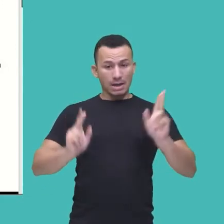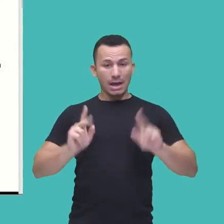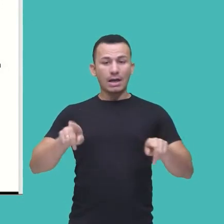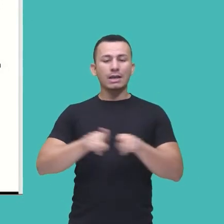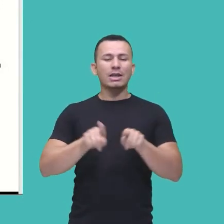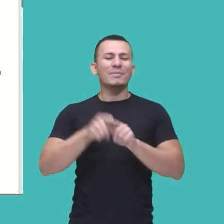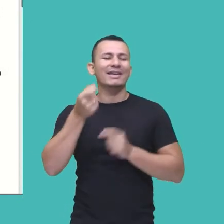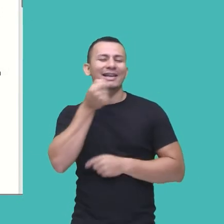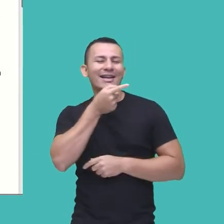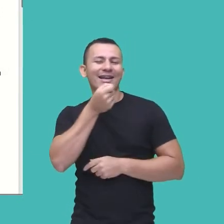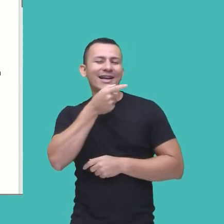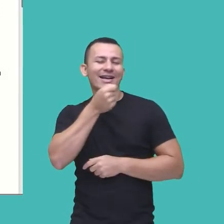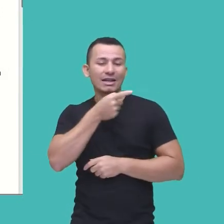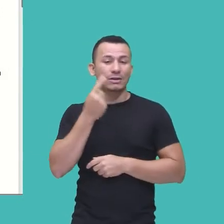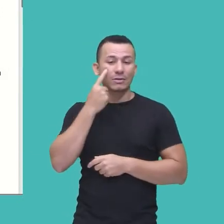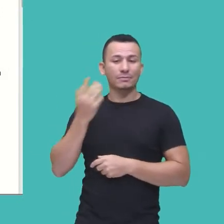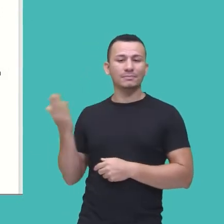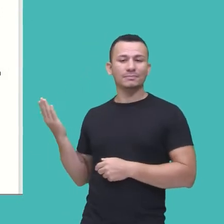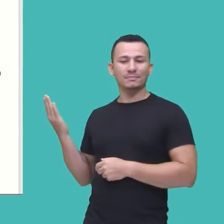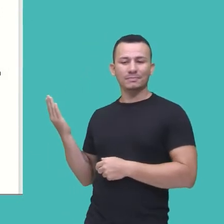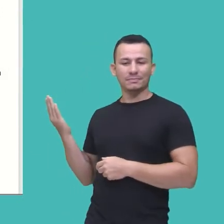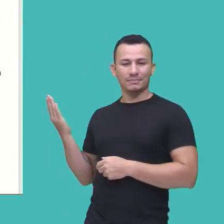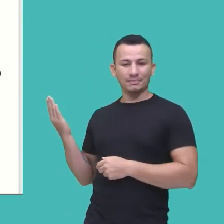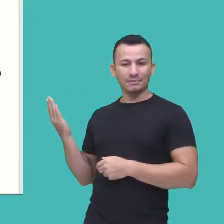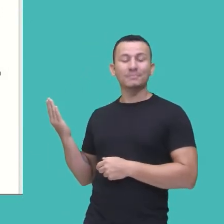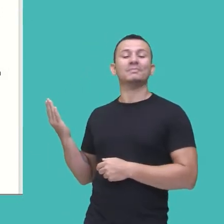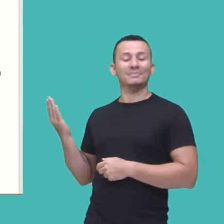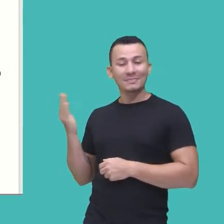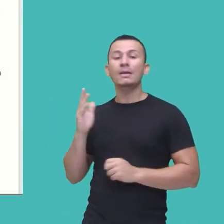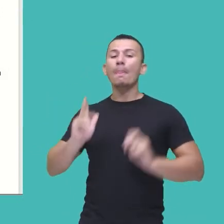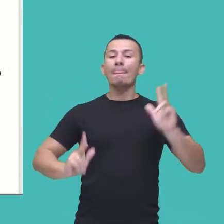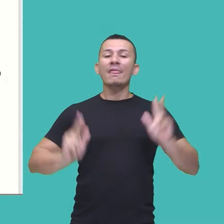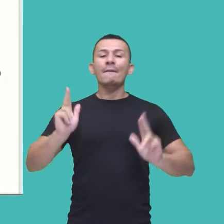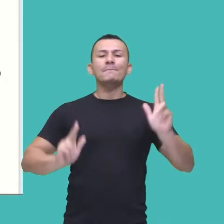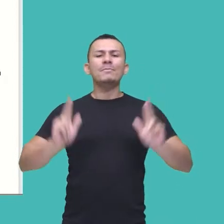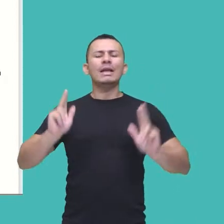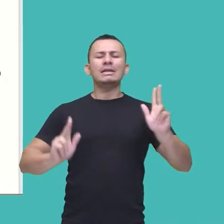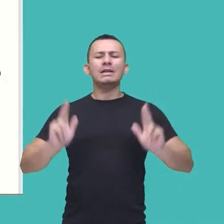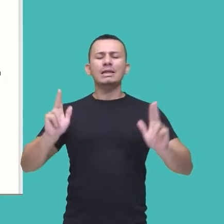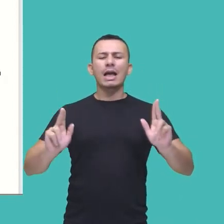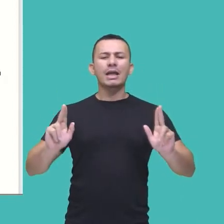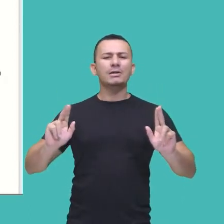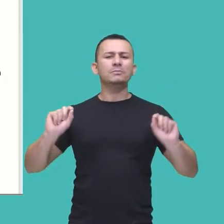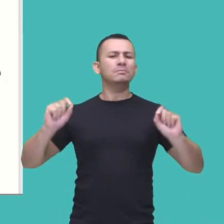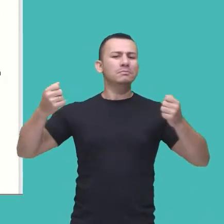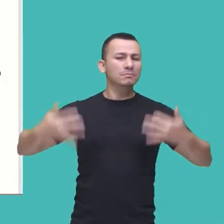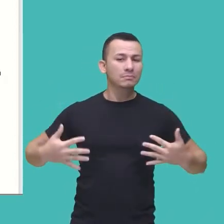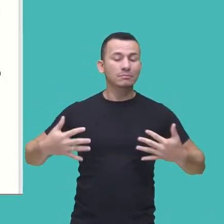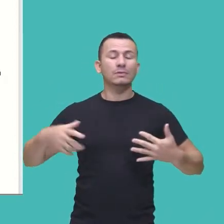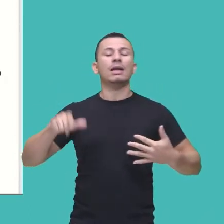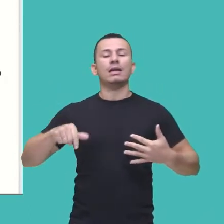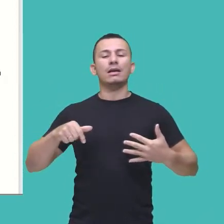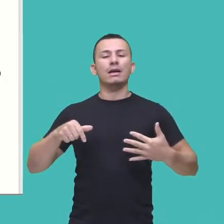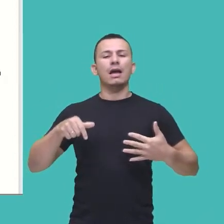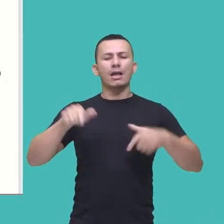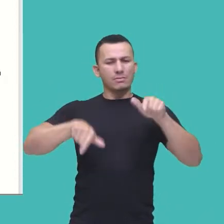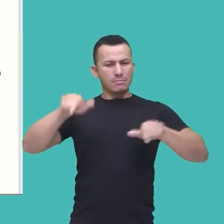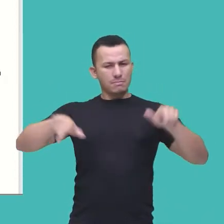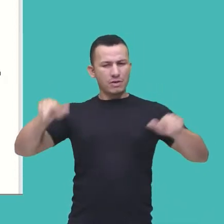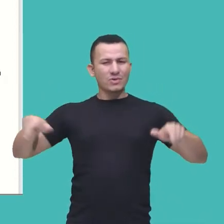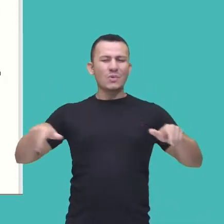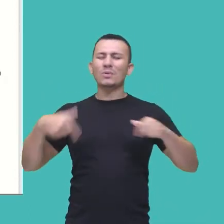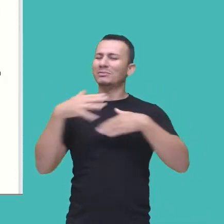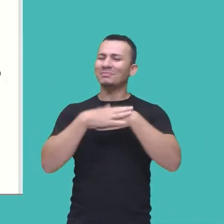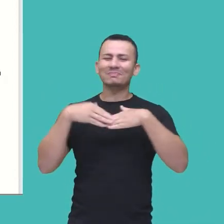de comédia, Modern Family, né, que é uma série que traz um público de personagens que são super